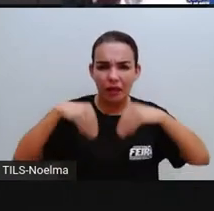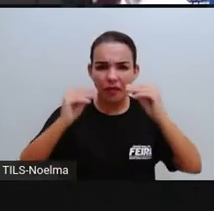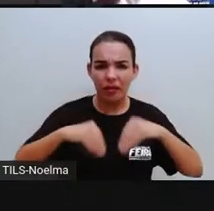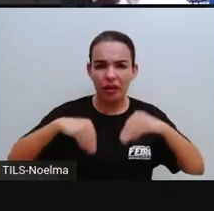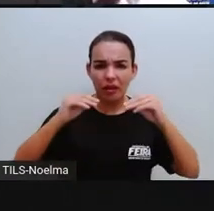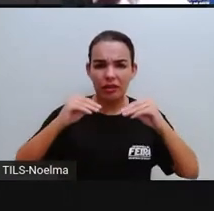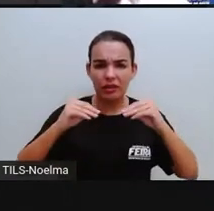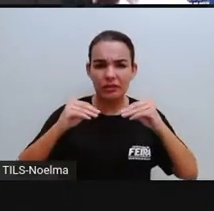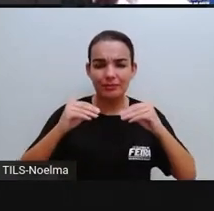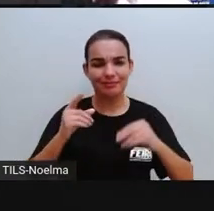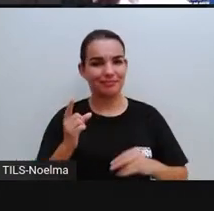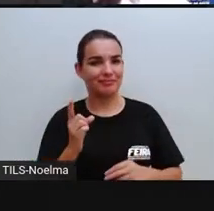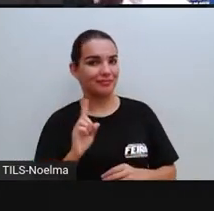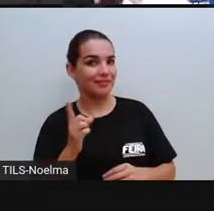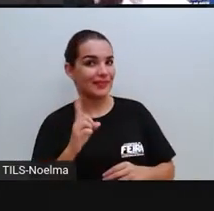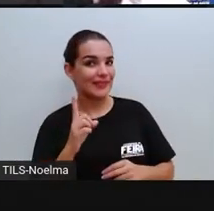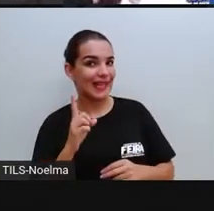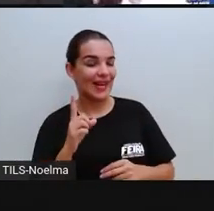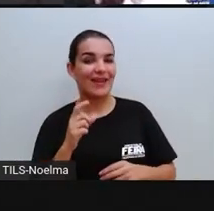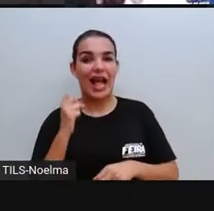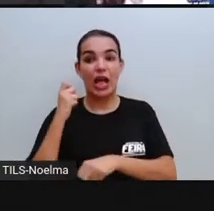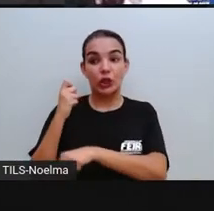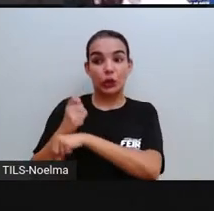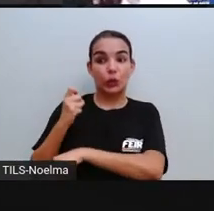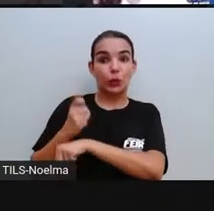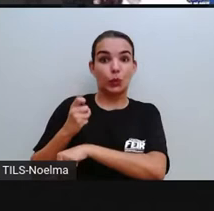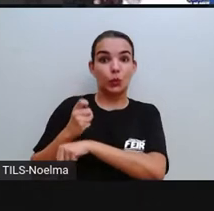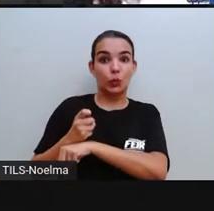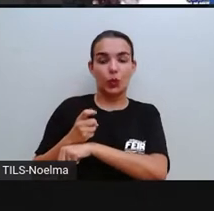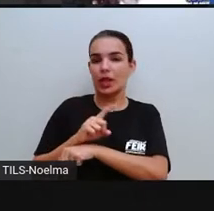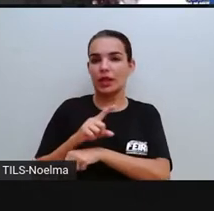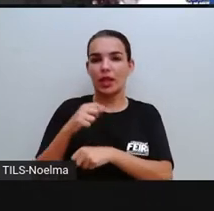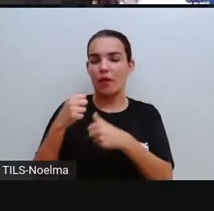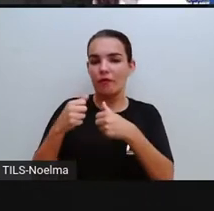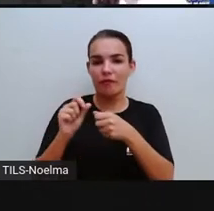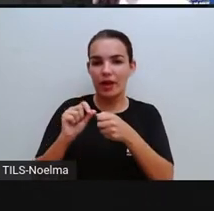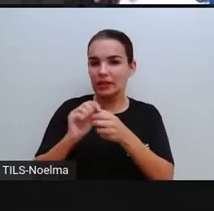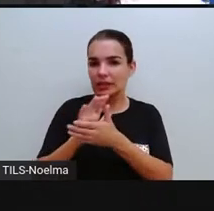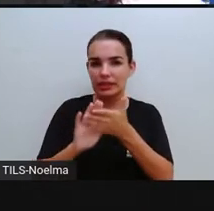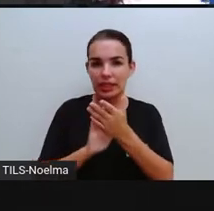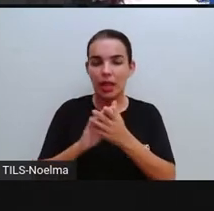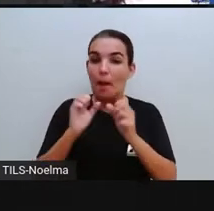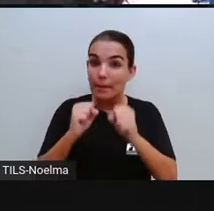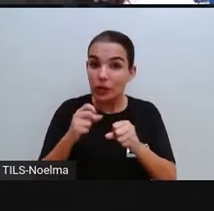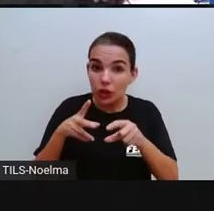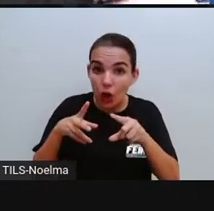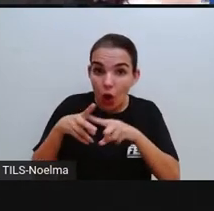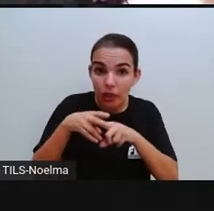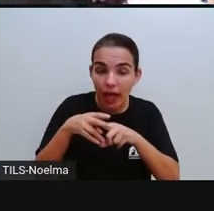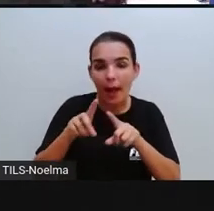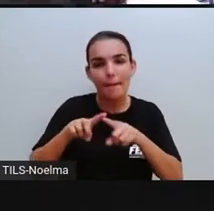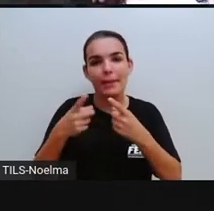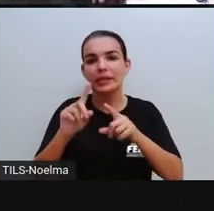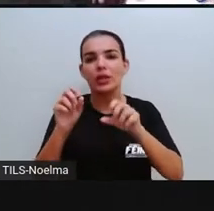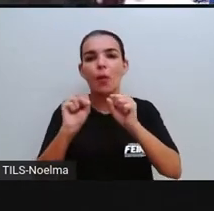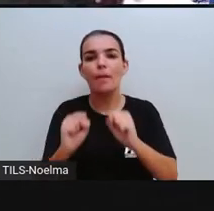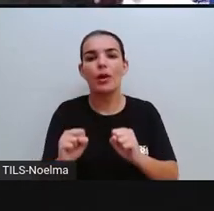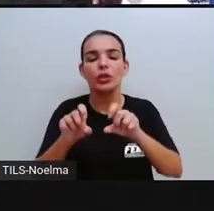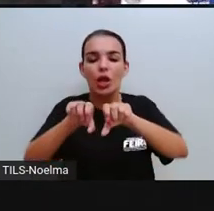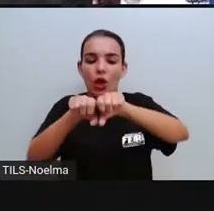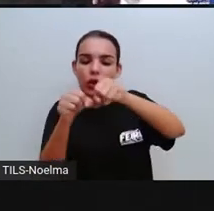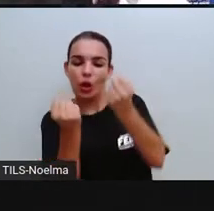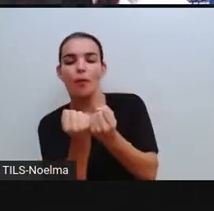A madeira já é inflexível, né? A gente consegue até cortar, mas a gente não consegue, por exemplo, dobrar,